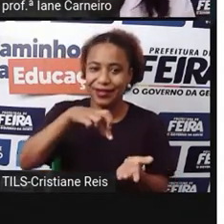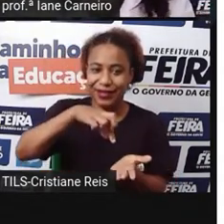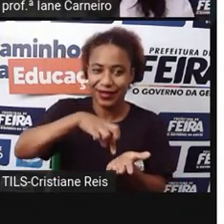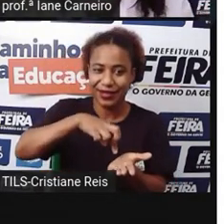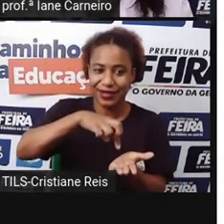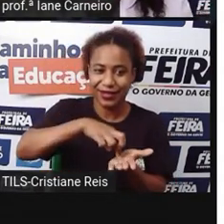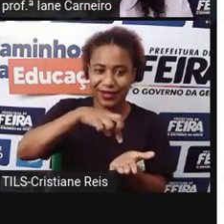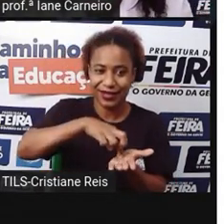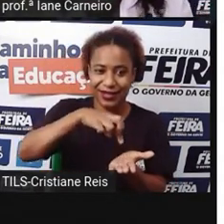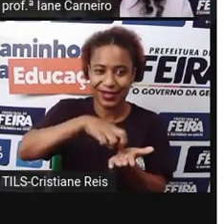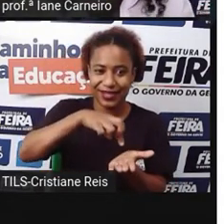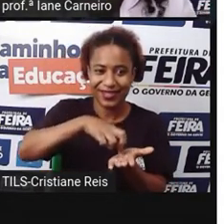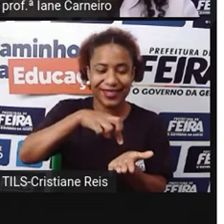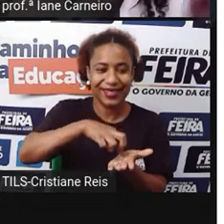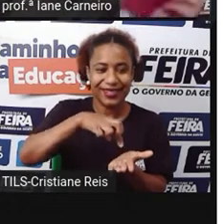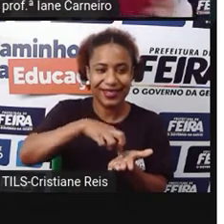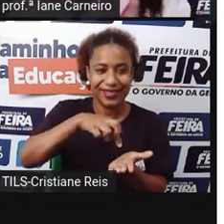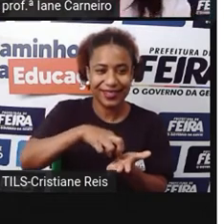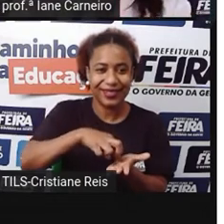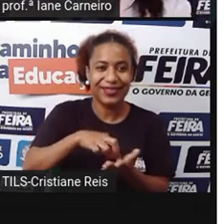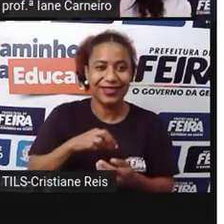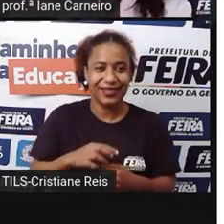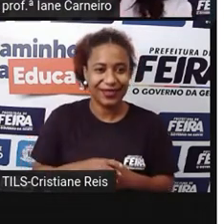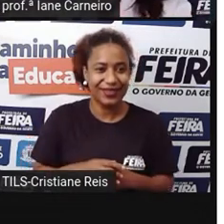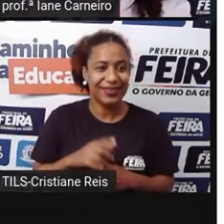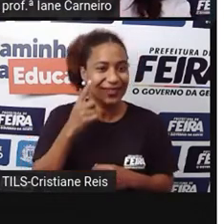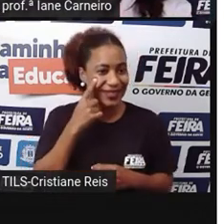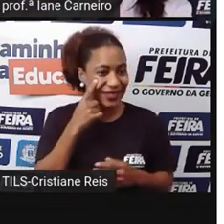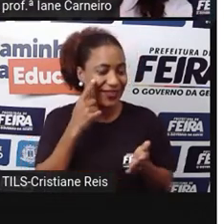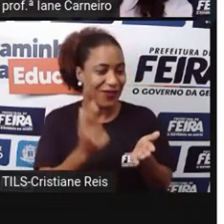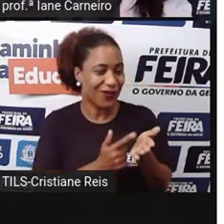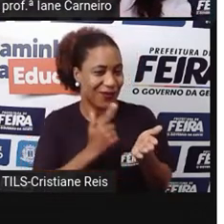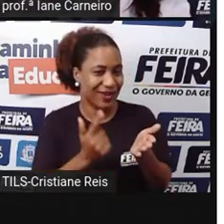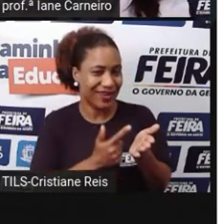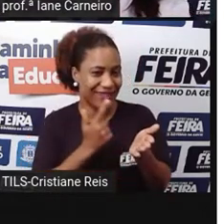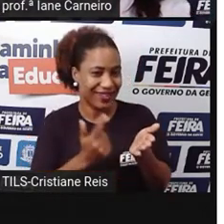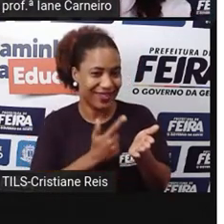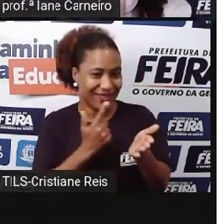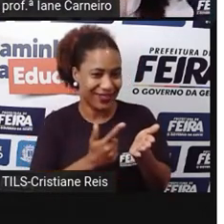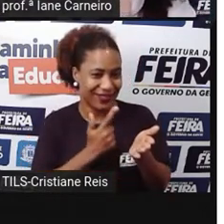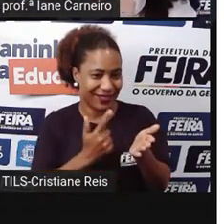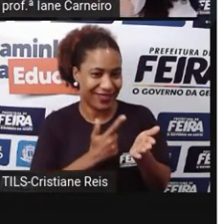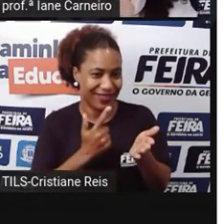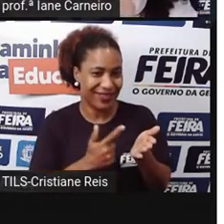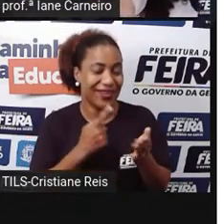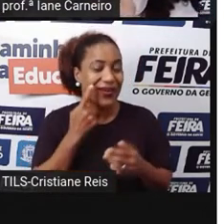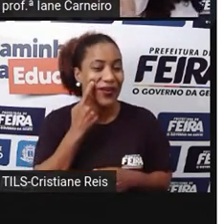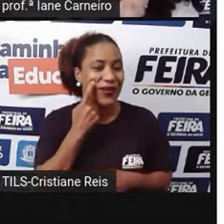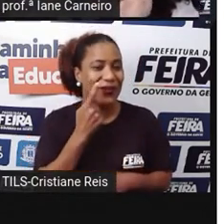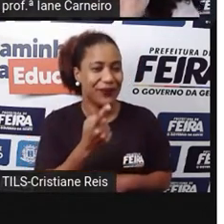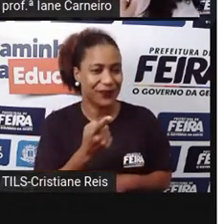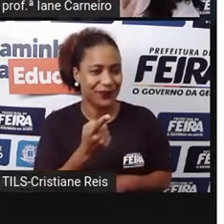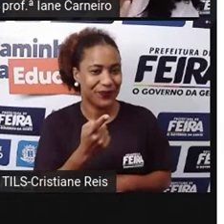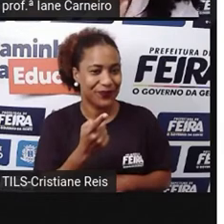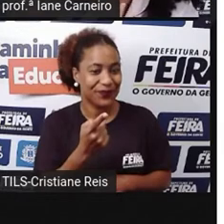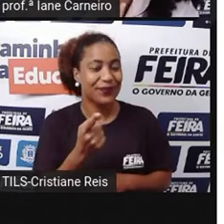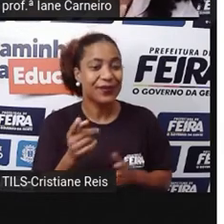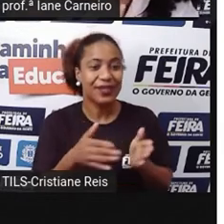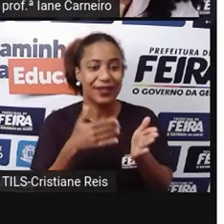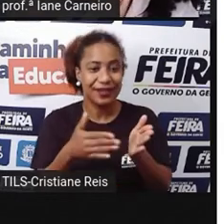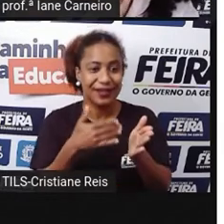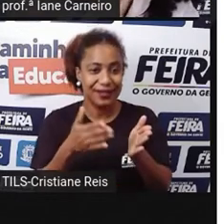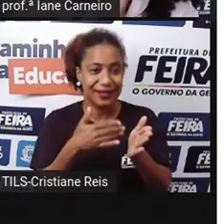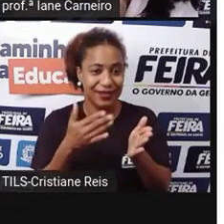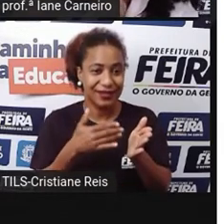E aí, o que que acontece? Existe um livro, olha só, a indicação literária que a Pró vai fazer hoje pra vocês. Esse livro